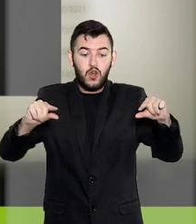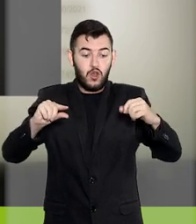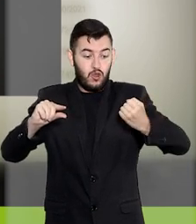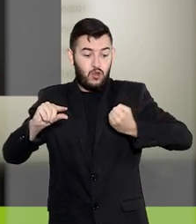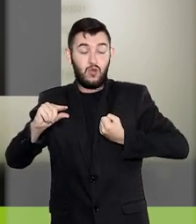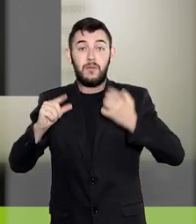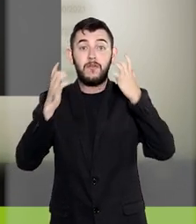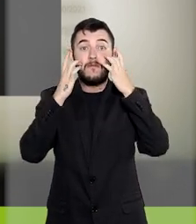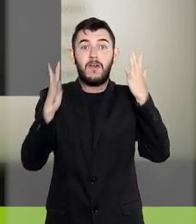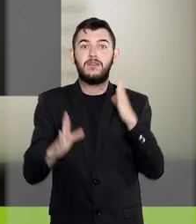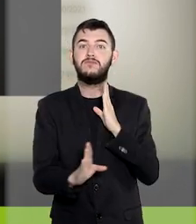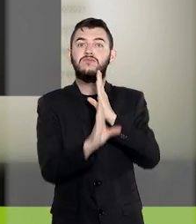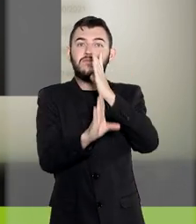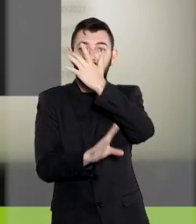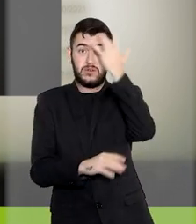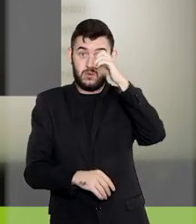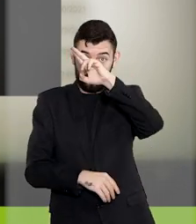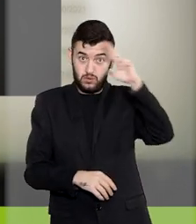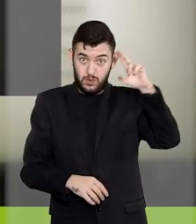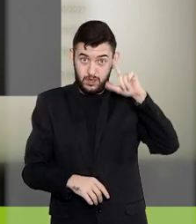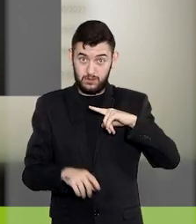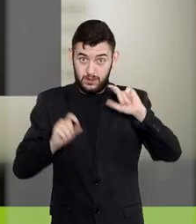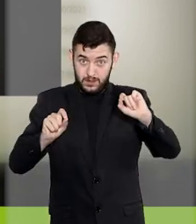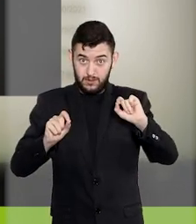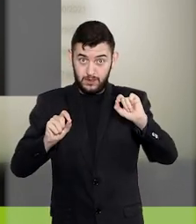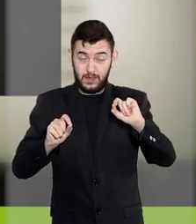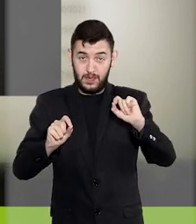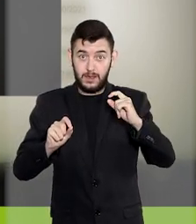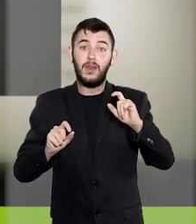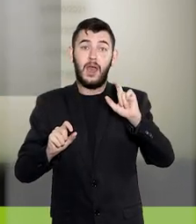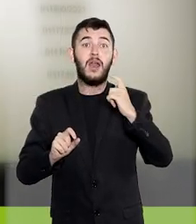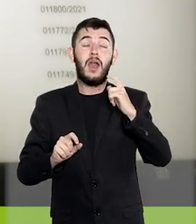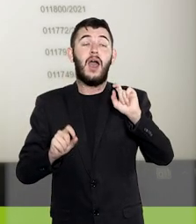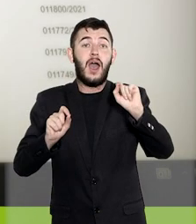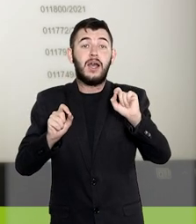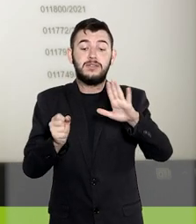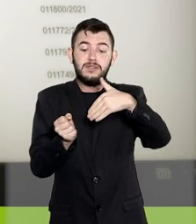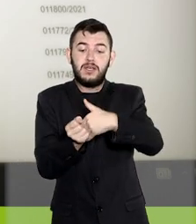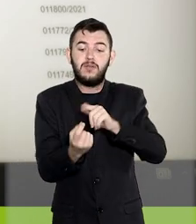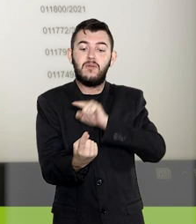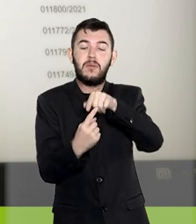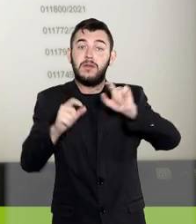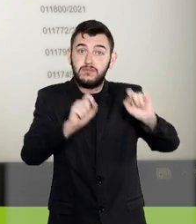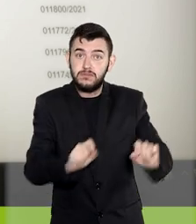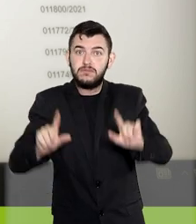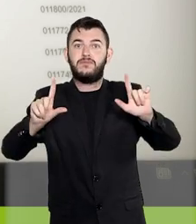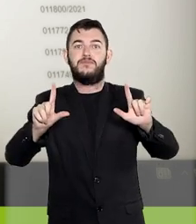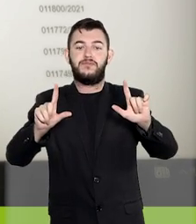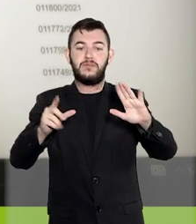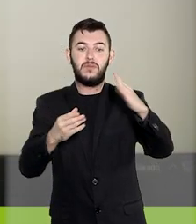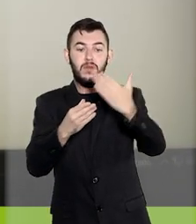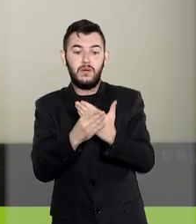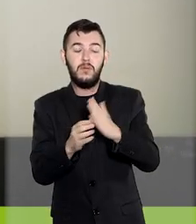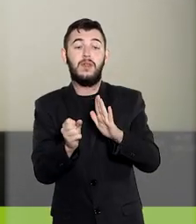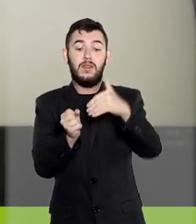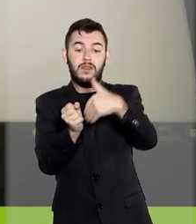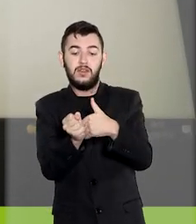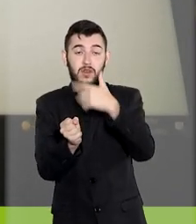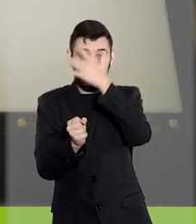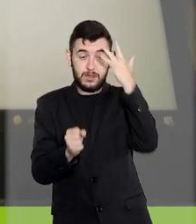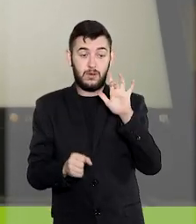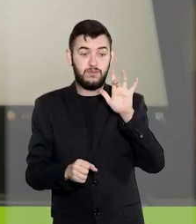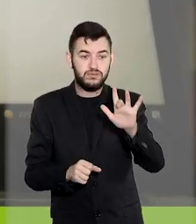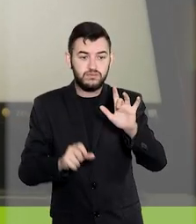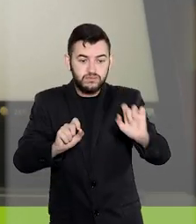facilmente identificados pelo usuário com credencial de acesso. Ao selecionar um processo sigiloso, o sistema